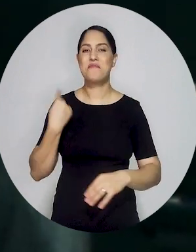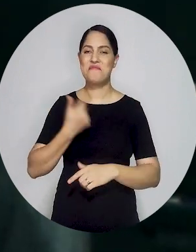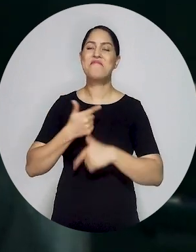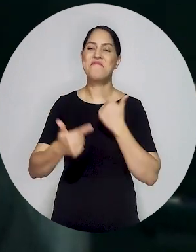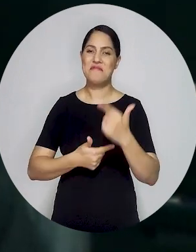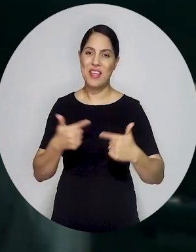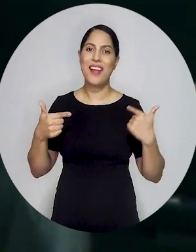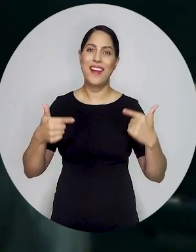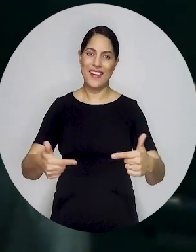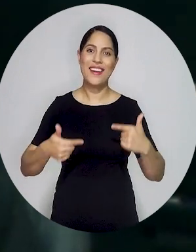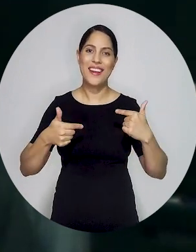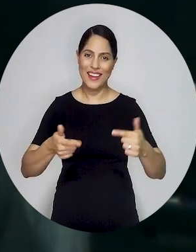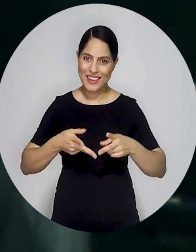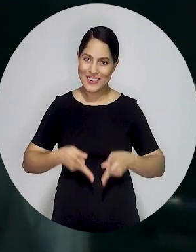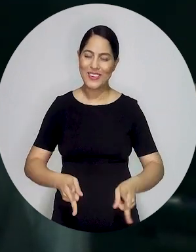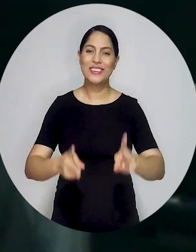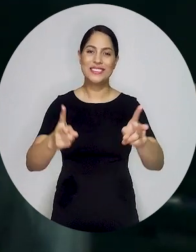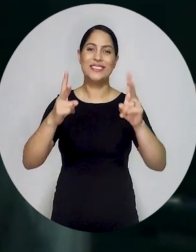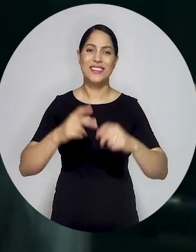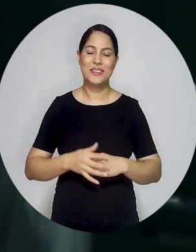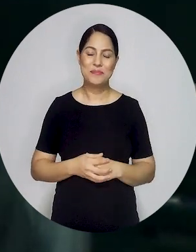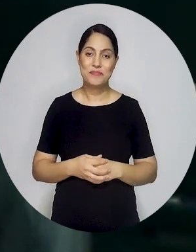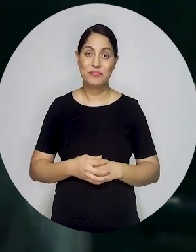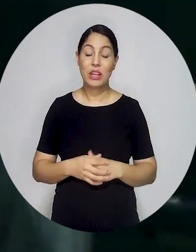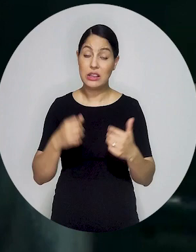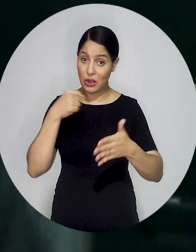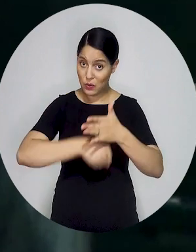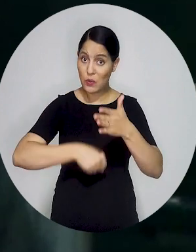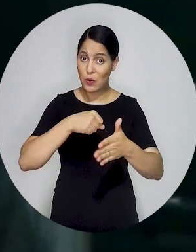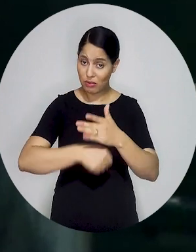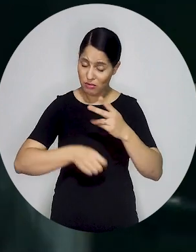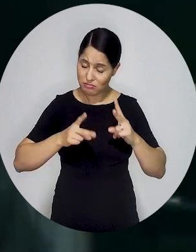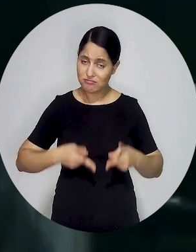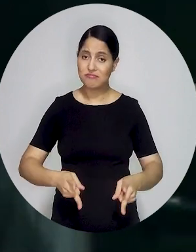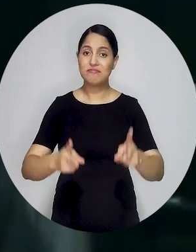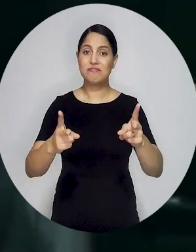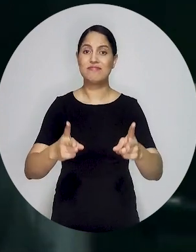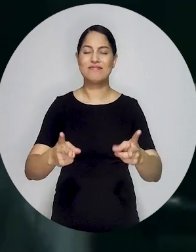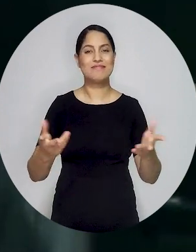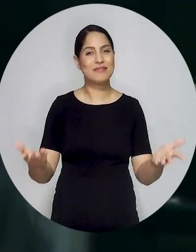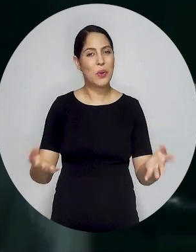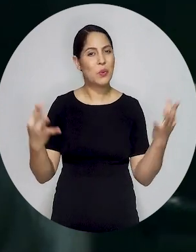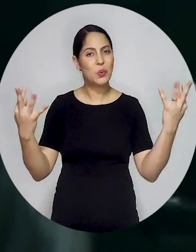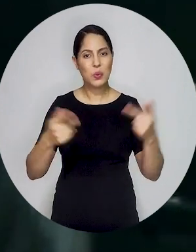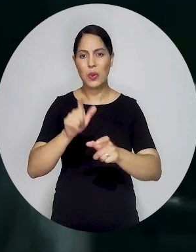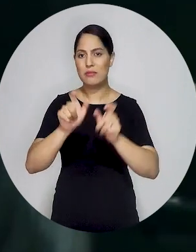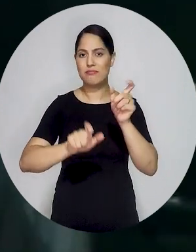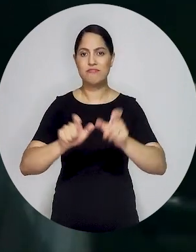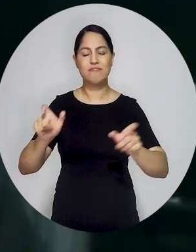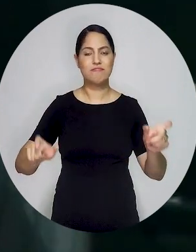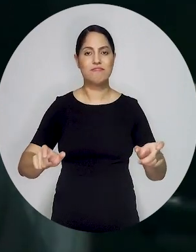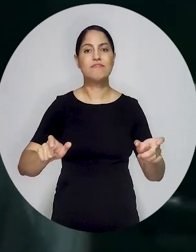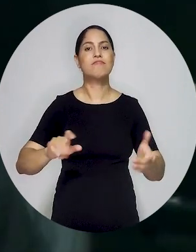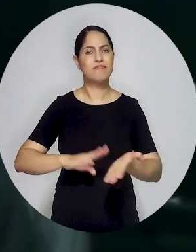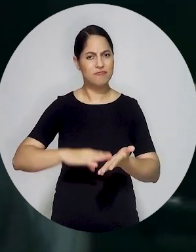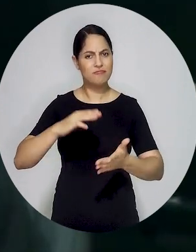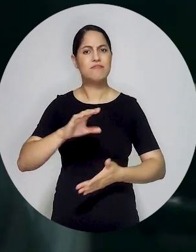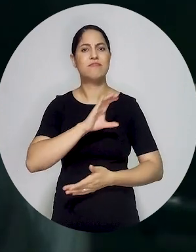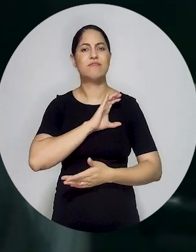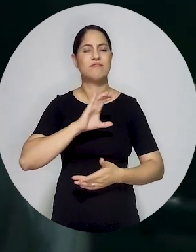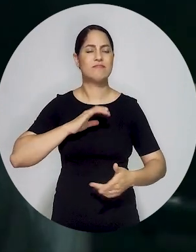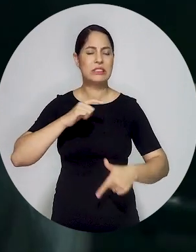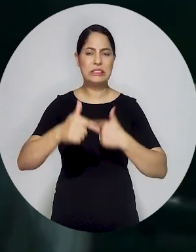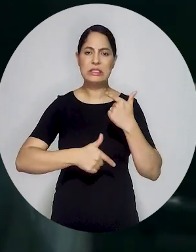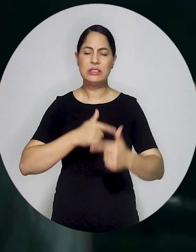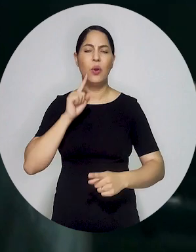Então, vamos continuar esse trabalho, vamos continuar nessa luta e quero registrar aqui meu agradecimento a todos aqueles, principalmente os membros da comissão, que vêm